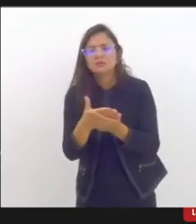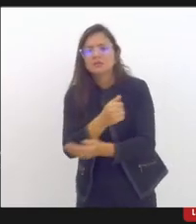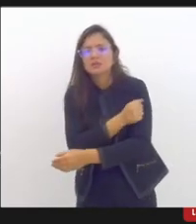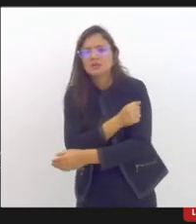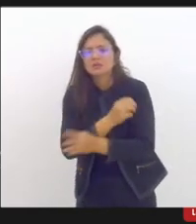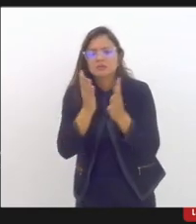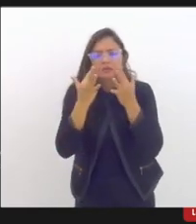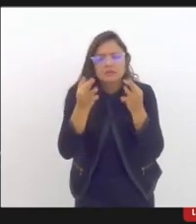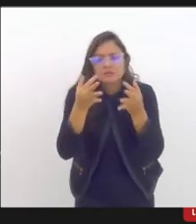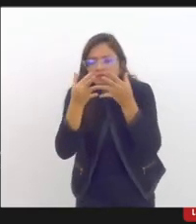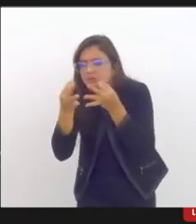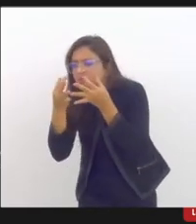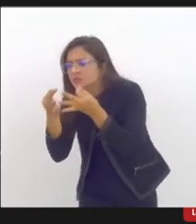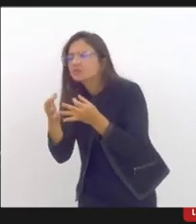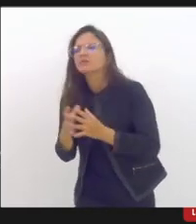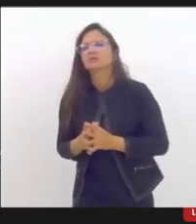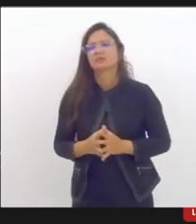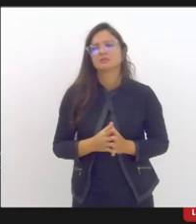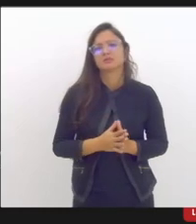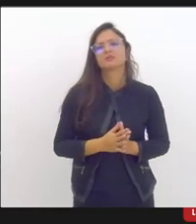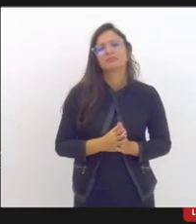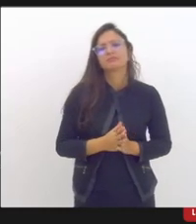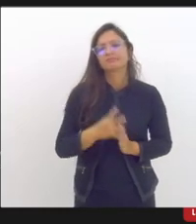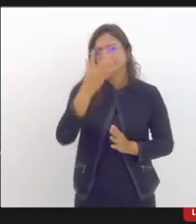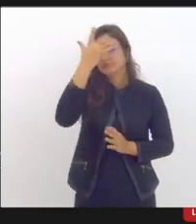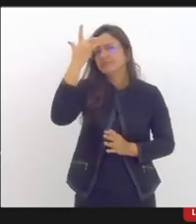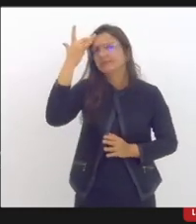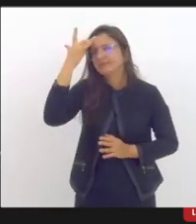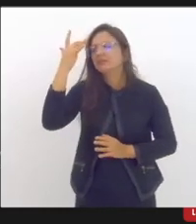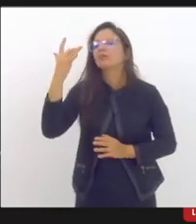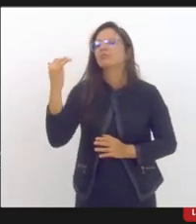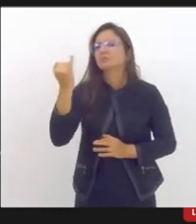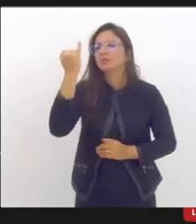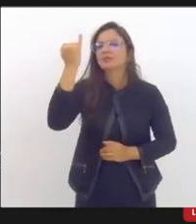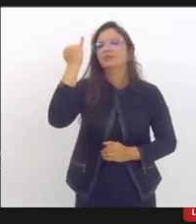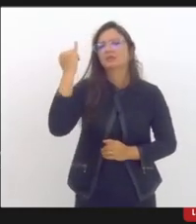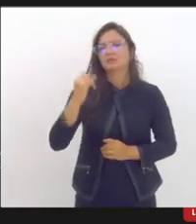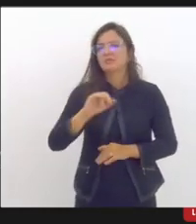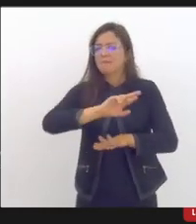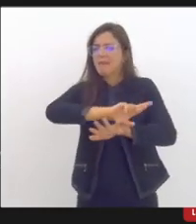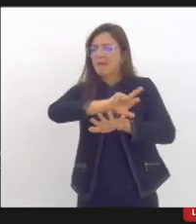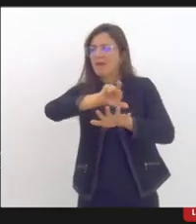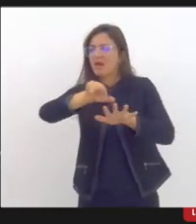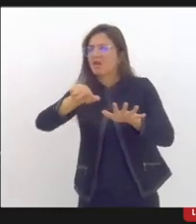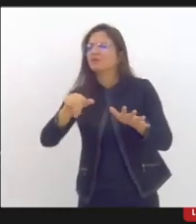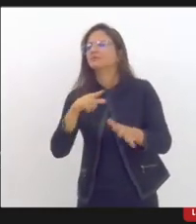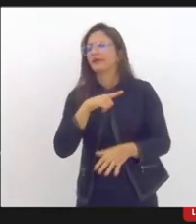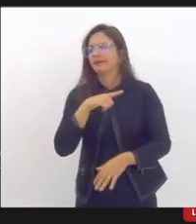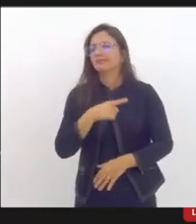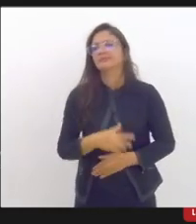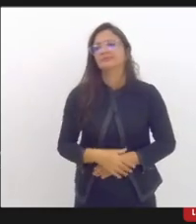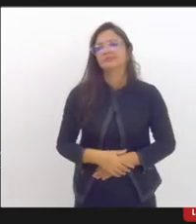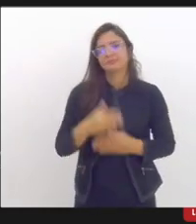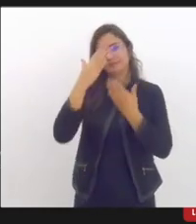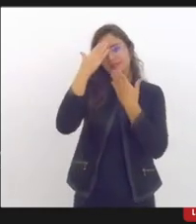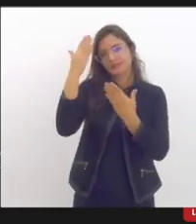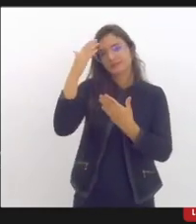vista a complexidade do fenômeno saúde mental e as suas múltiplas determinações. Obrigada.